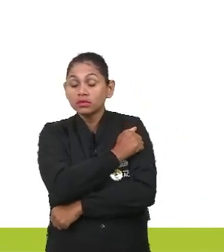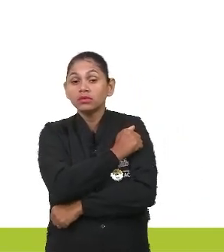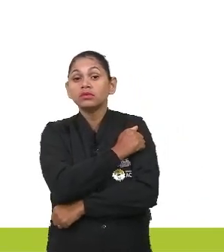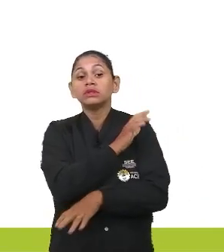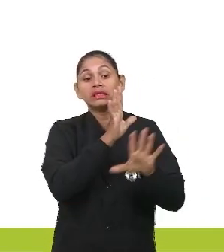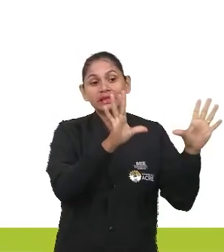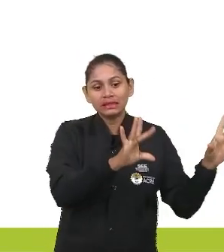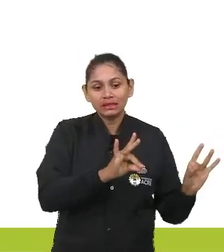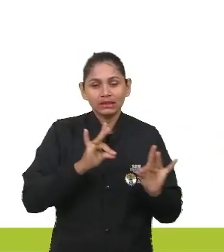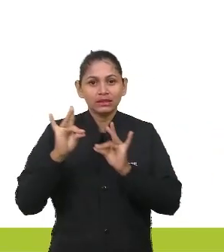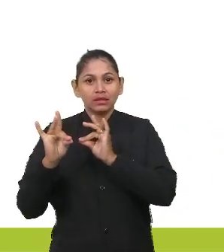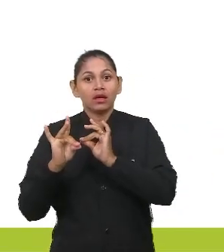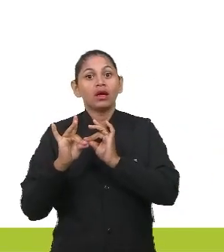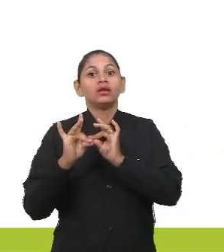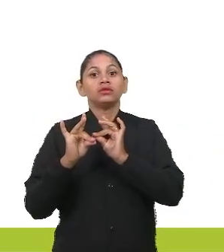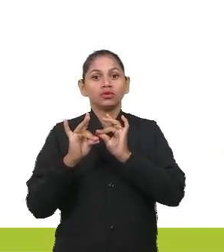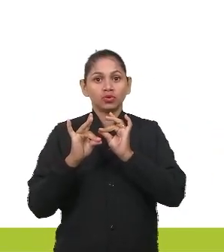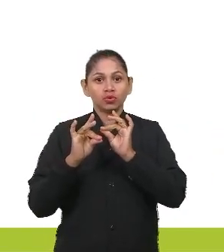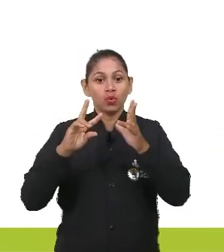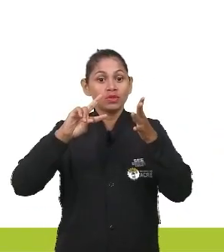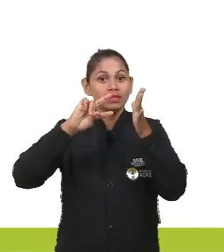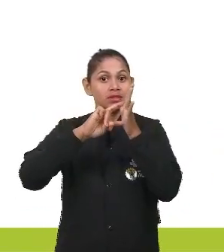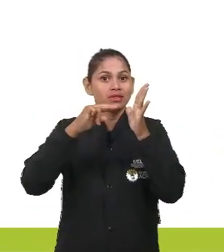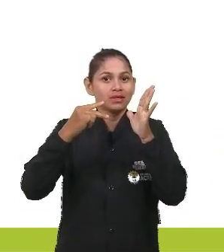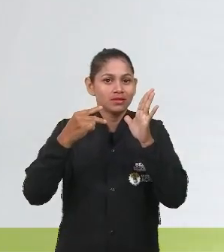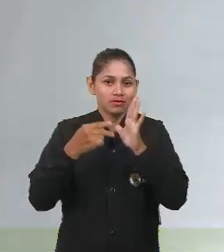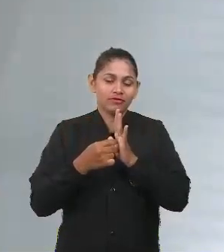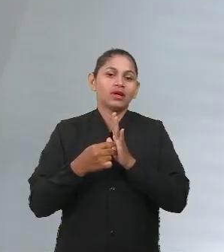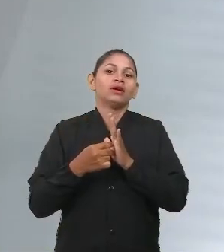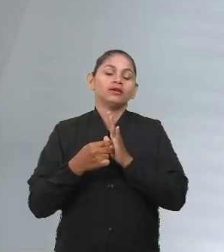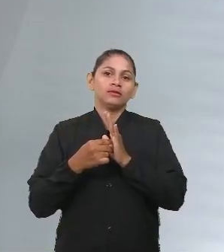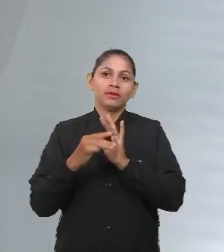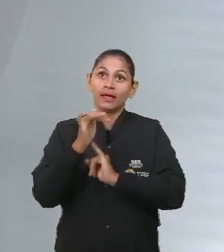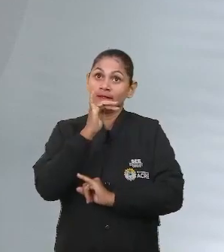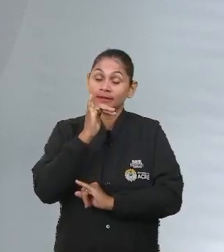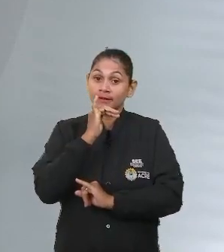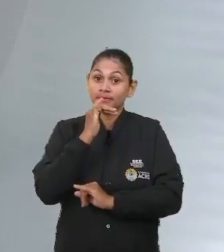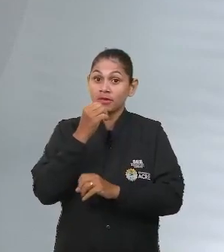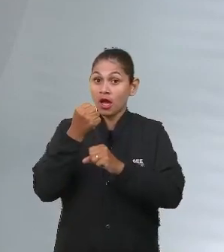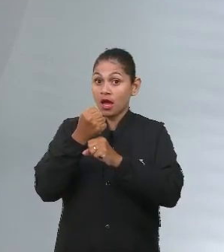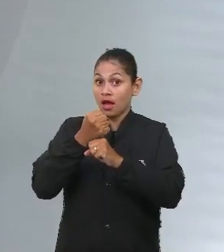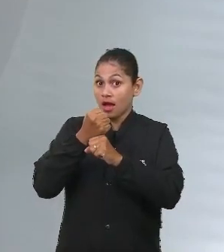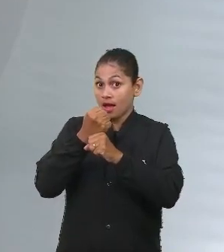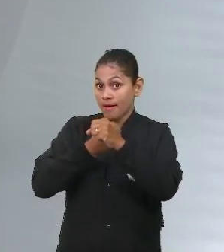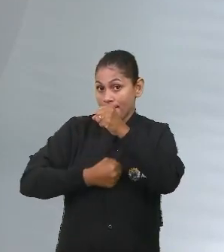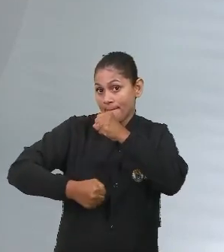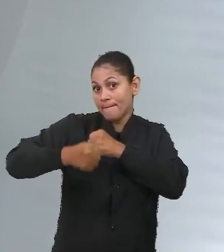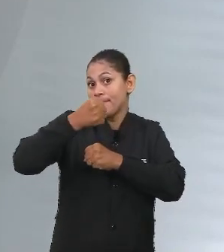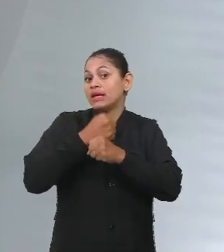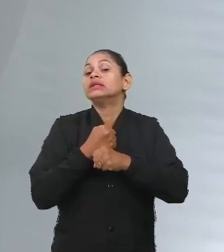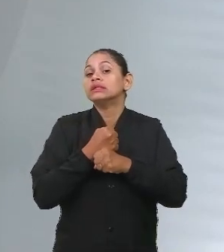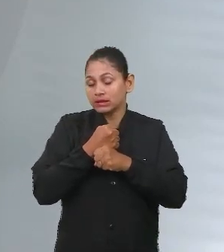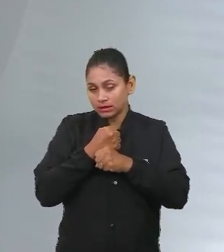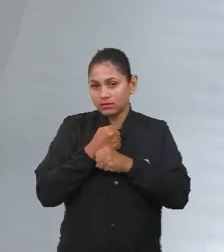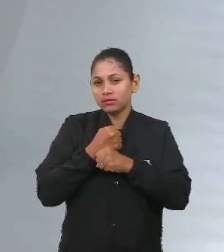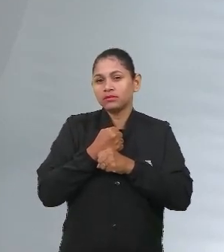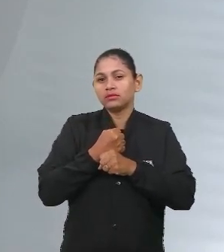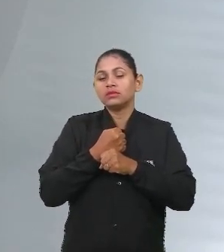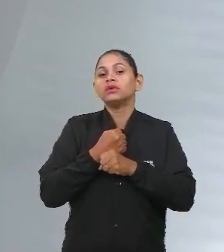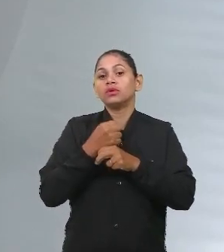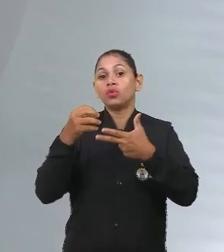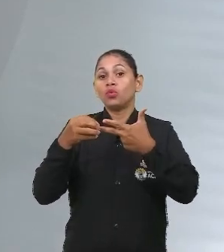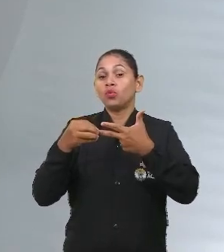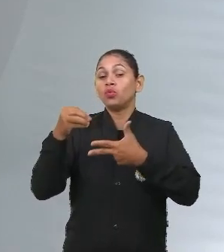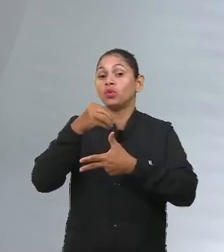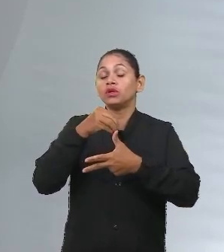uma definição. A exemplo do ano passado, no ano 2023, o Enem trabalhou ali sobre a